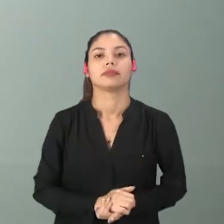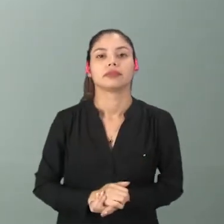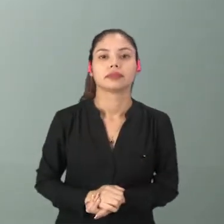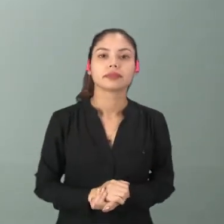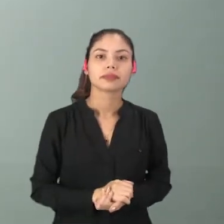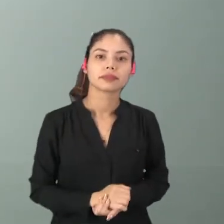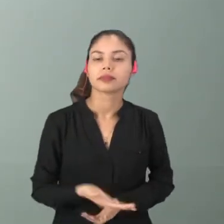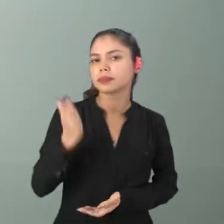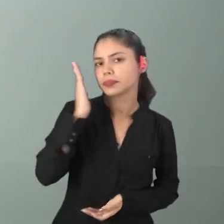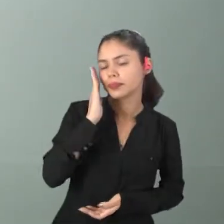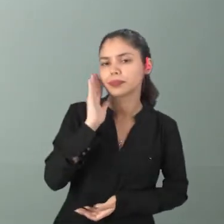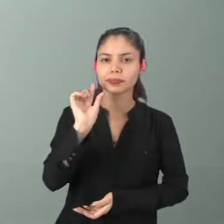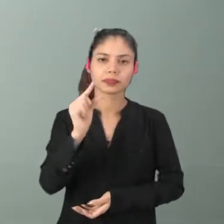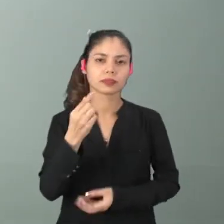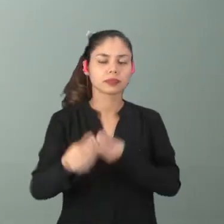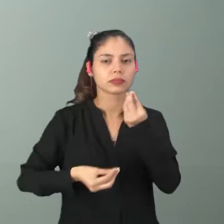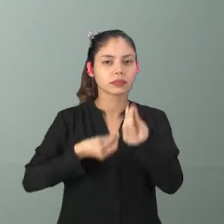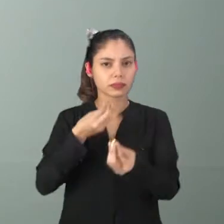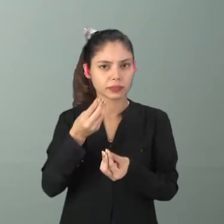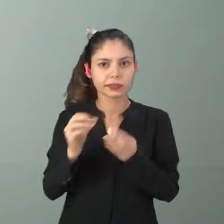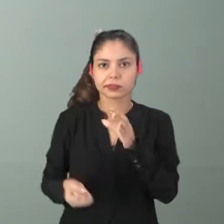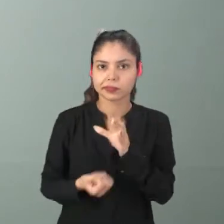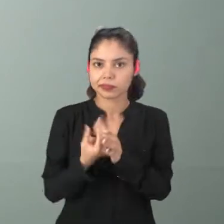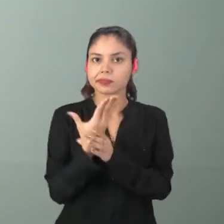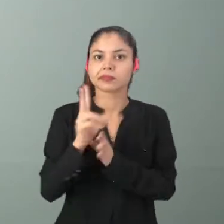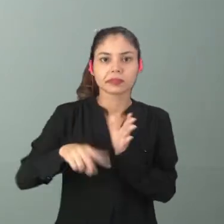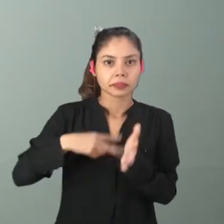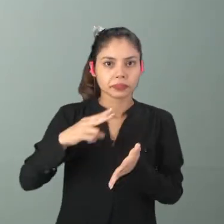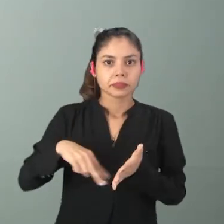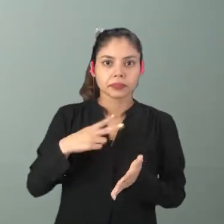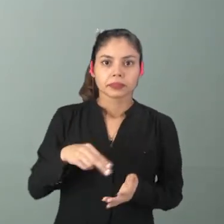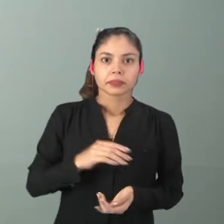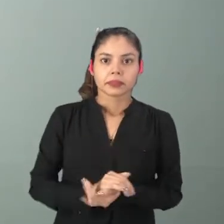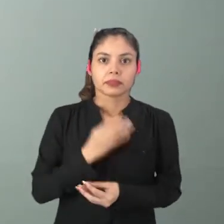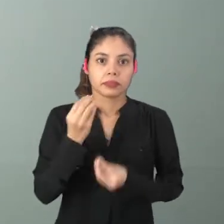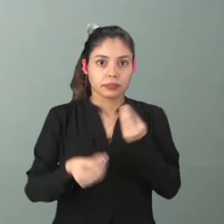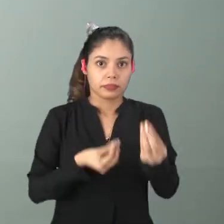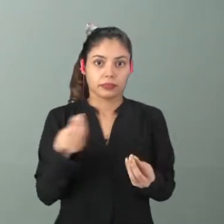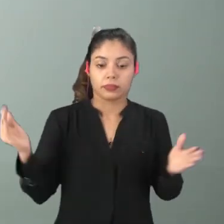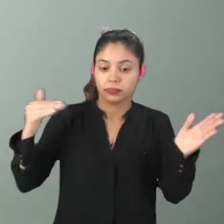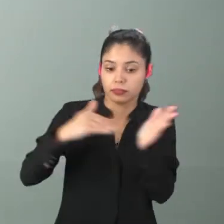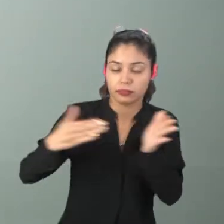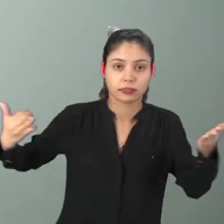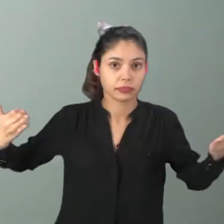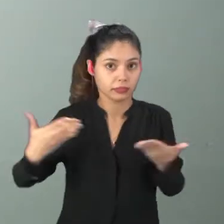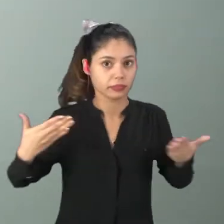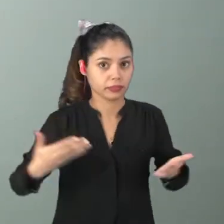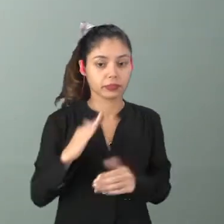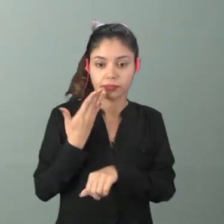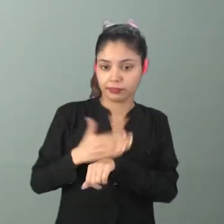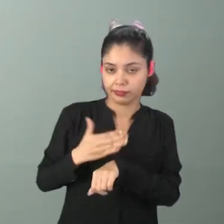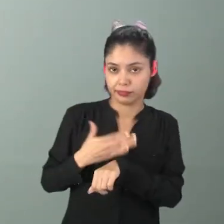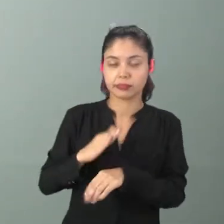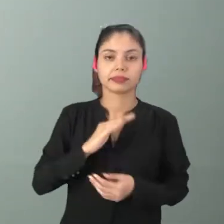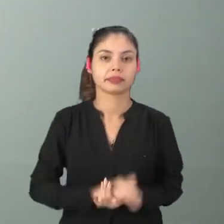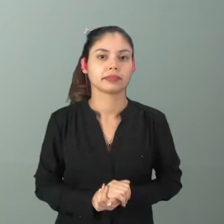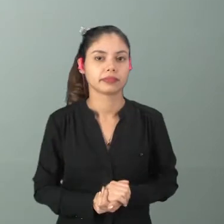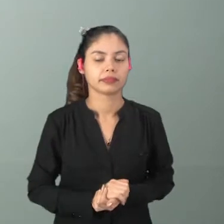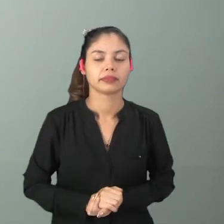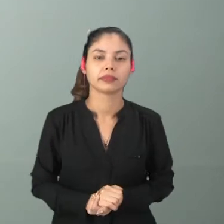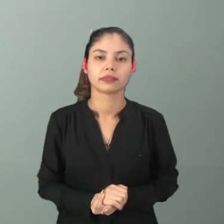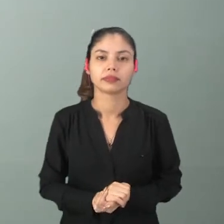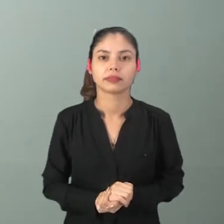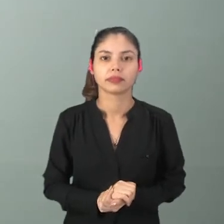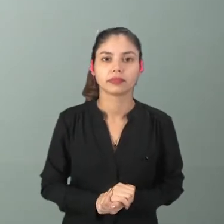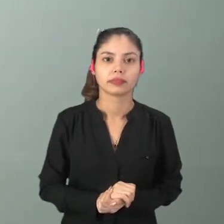Vamos entender um pouquinho como que se deu esse tipo de dança, como que até hoje ela é praticada, certo?